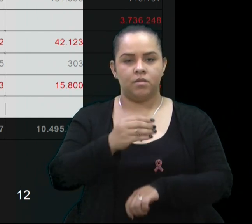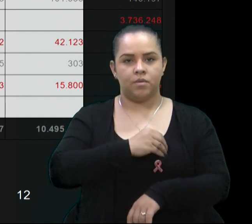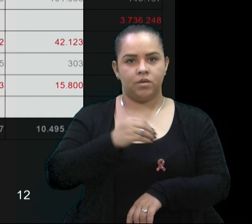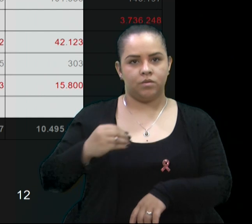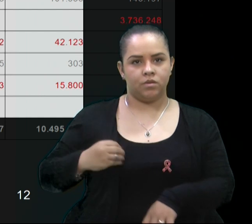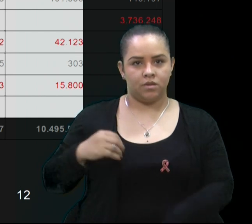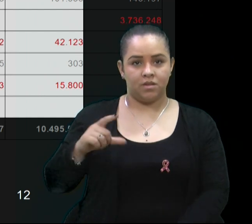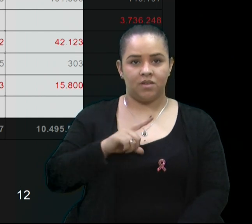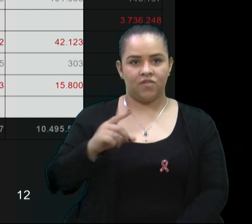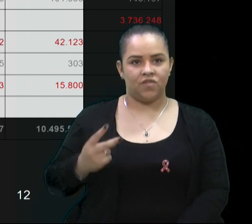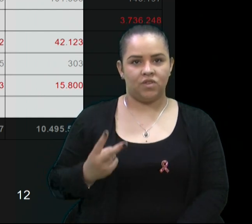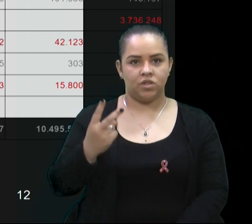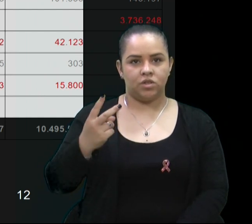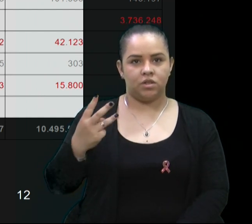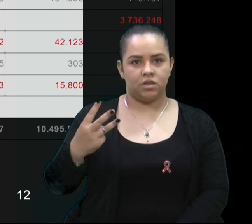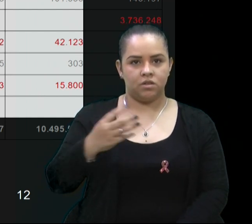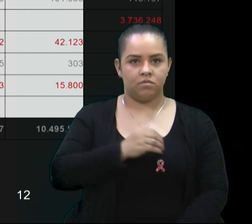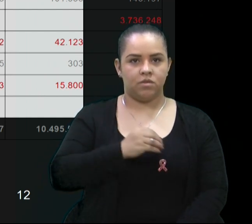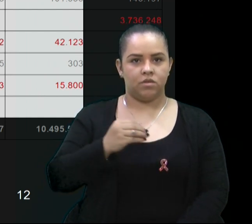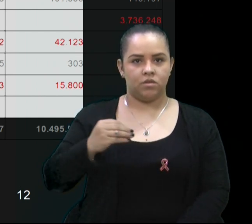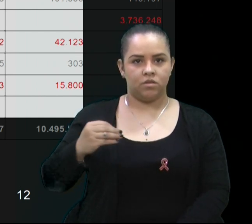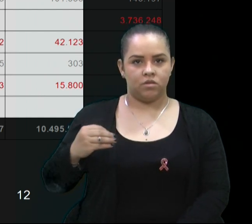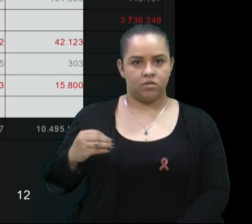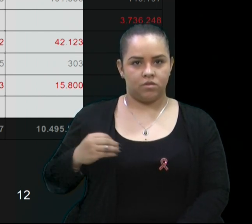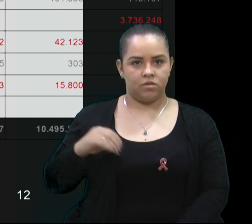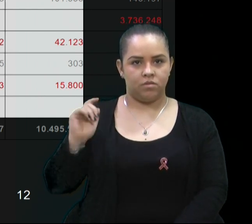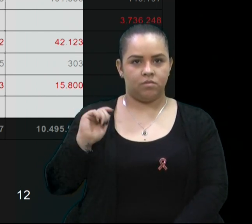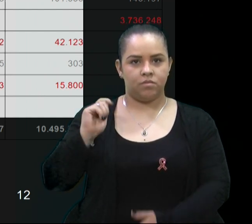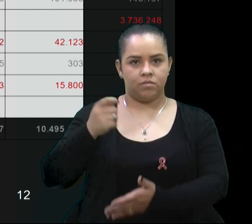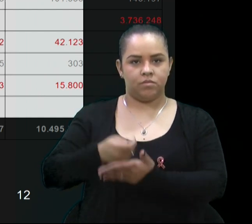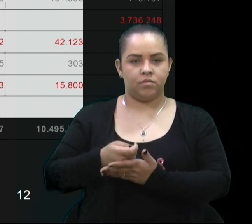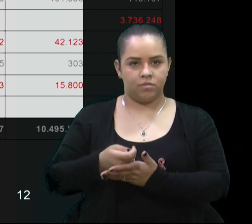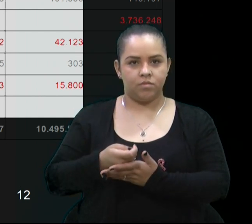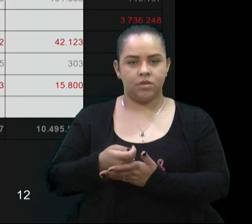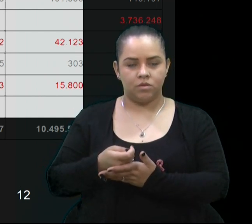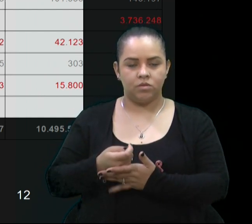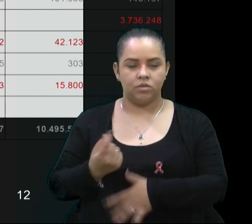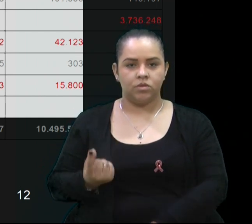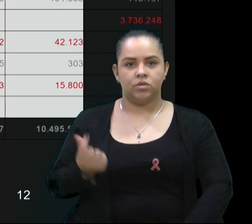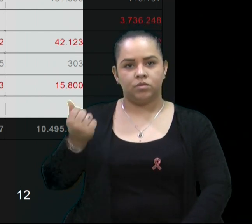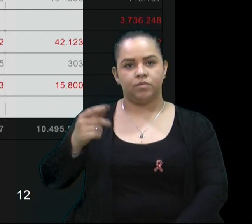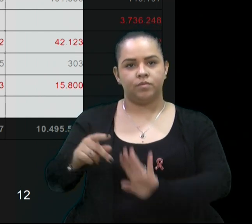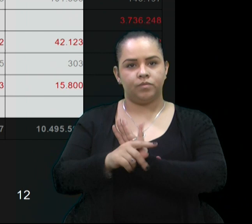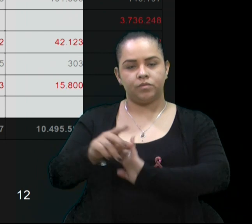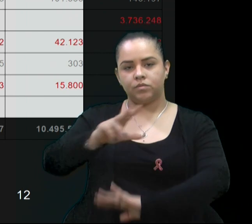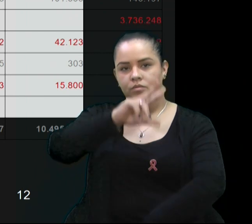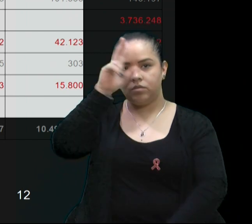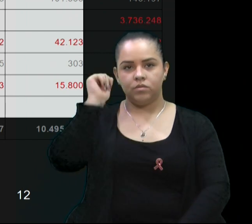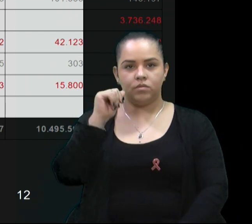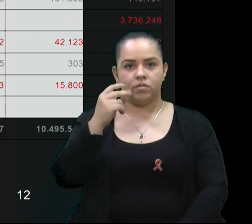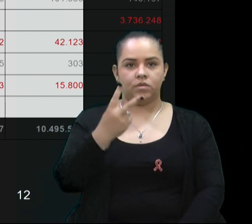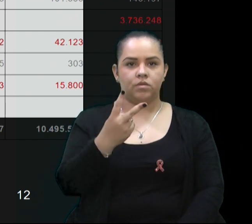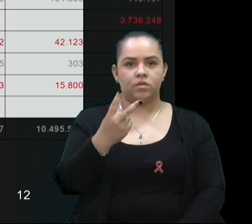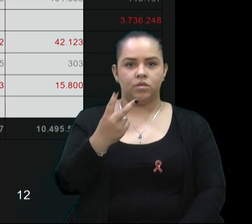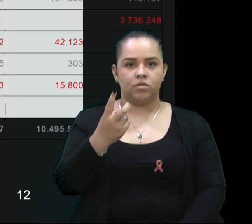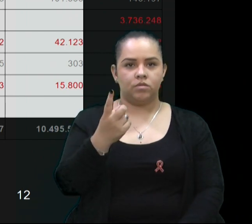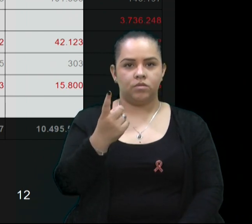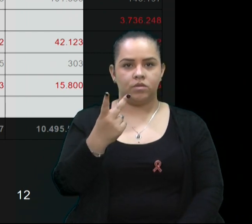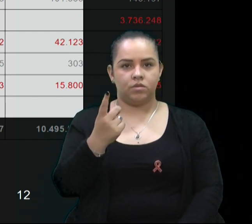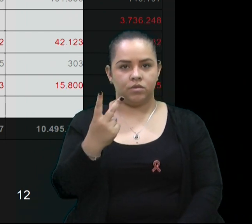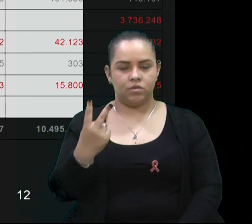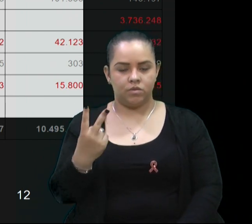médicos, paga com verbas do município, R$ 212.000,00,